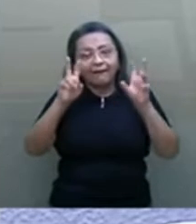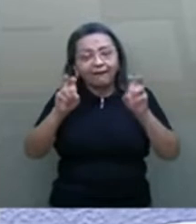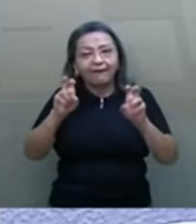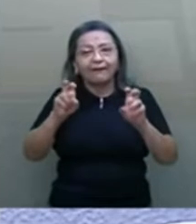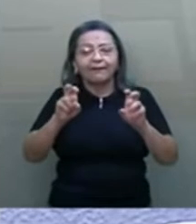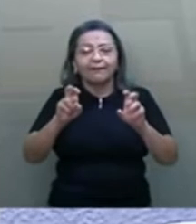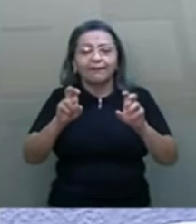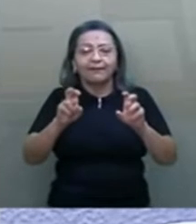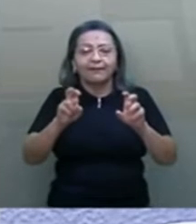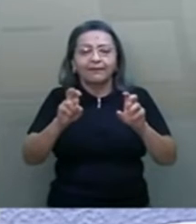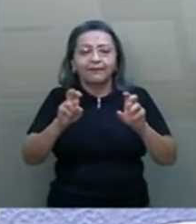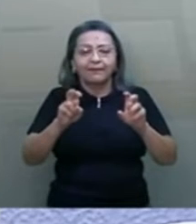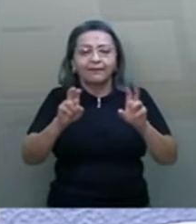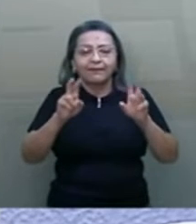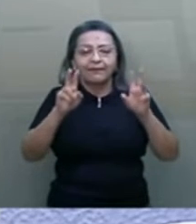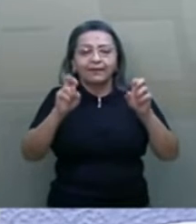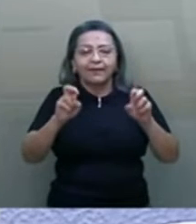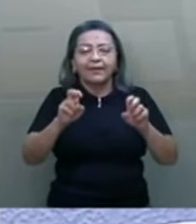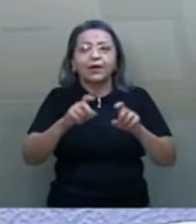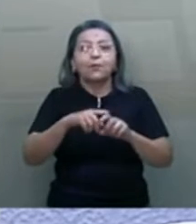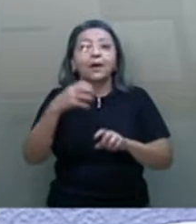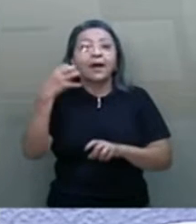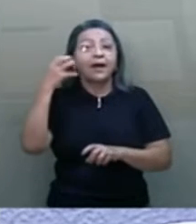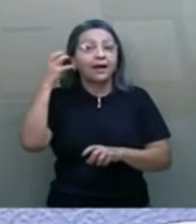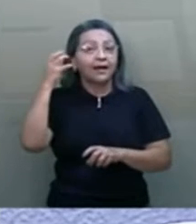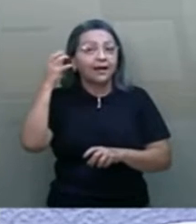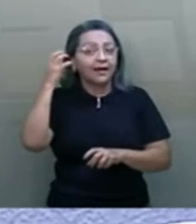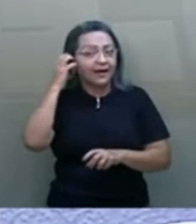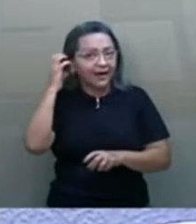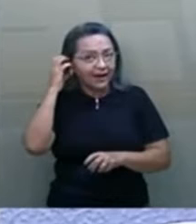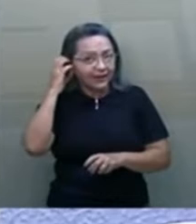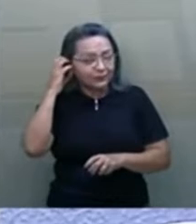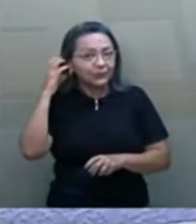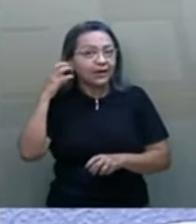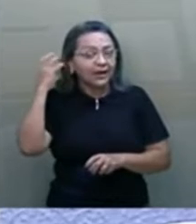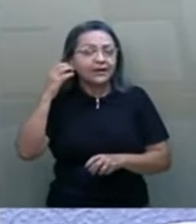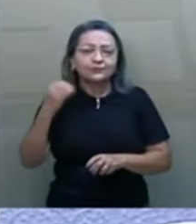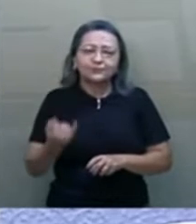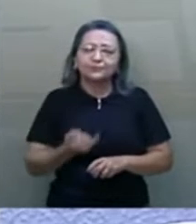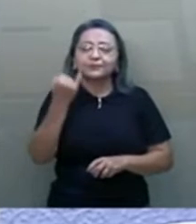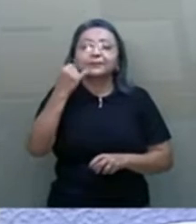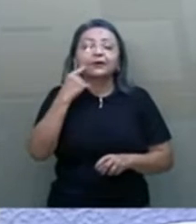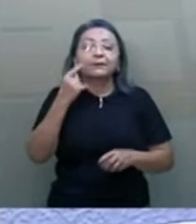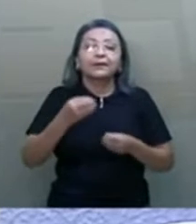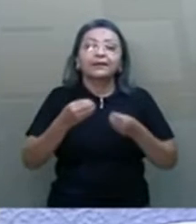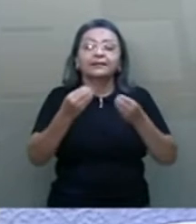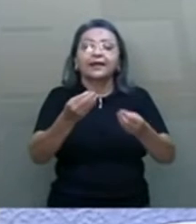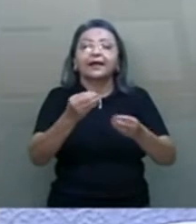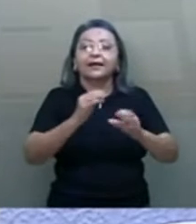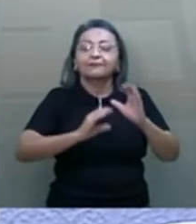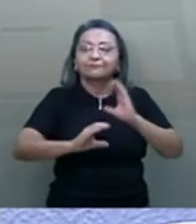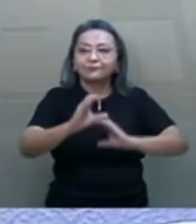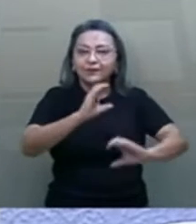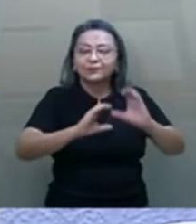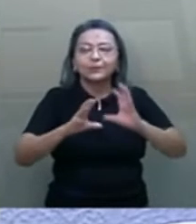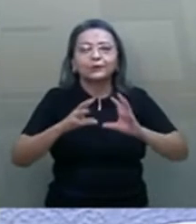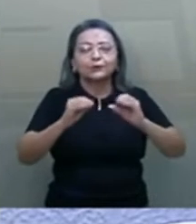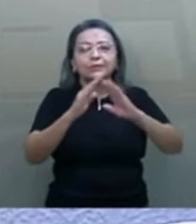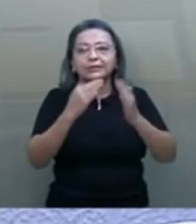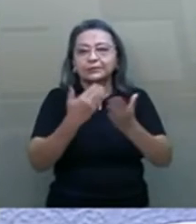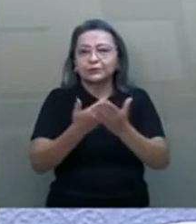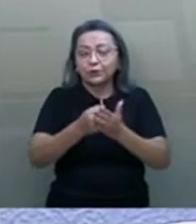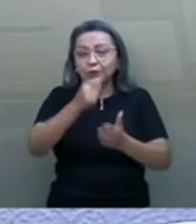uma faixa de rádio frequência essencial para levarmos conectividade para todas as escolas